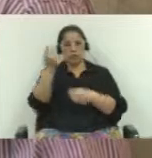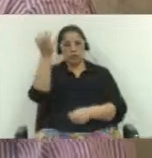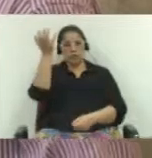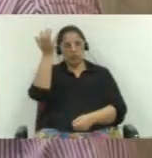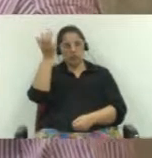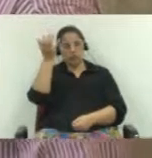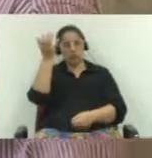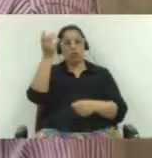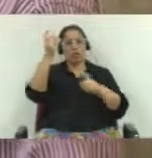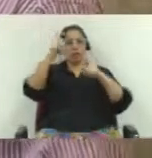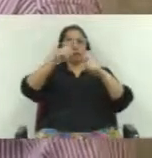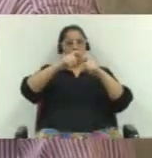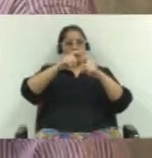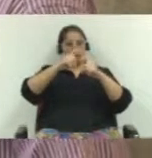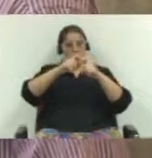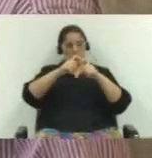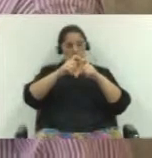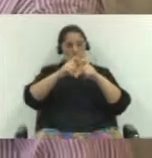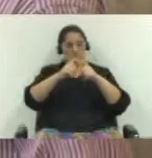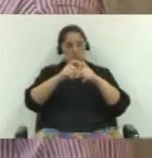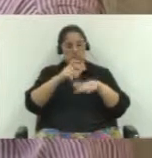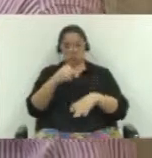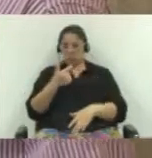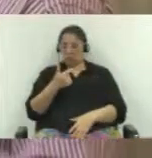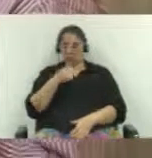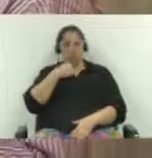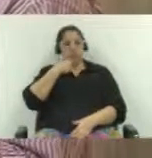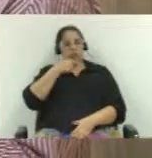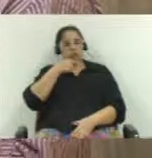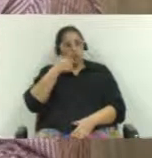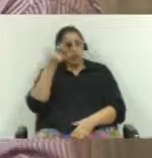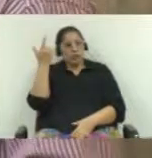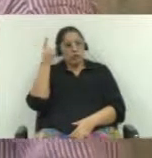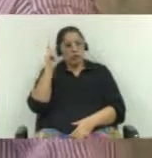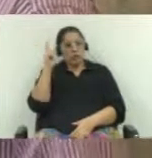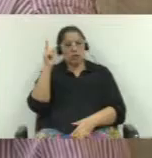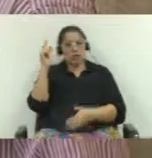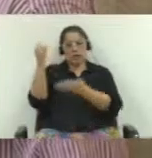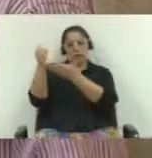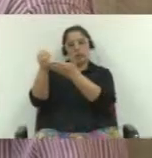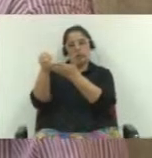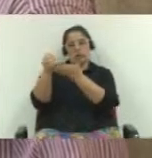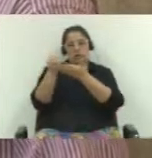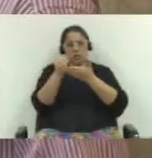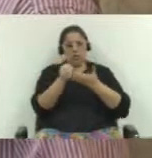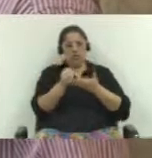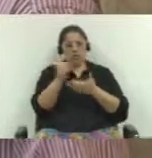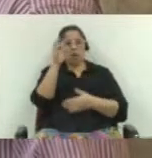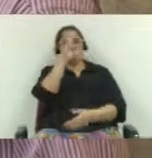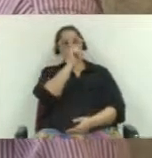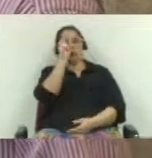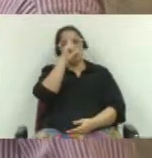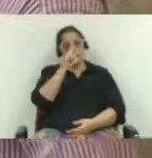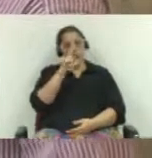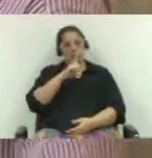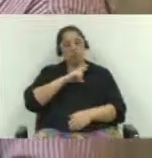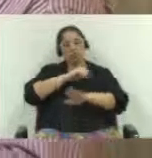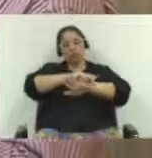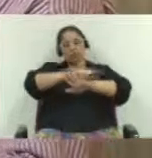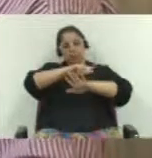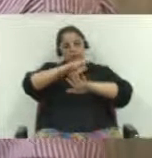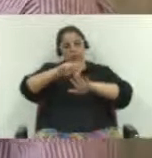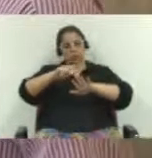vereador Jorge, claro, todos nós queremos e vamos conseguir a medicina para cá. Eu não tenho dúvida.